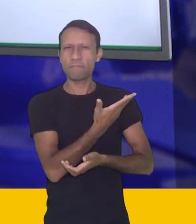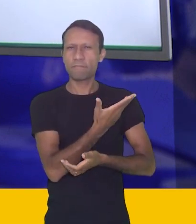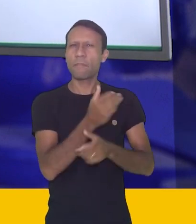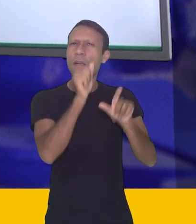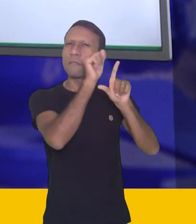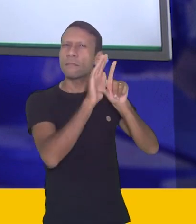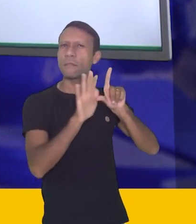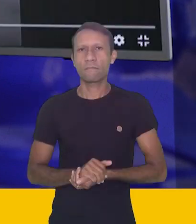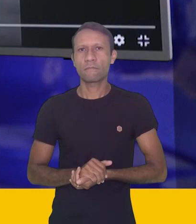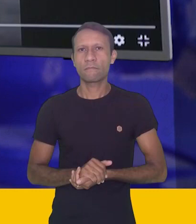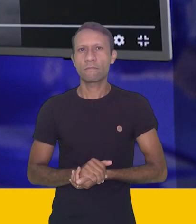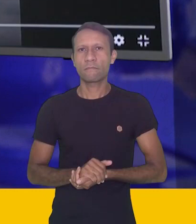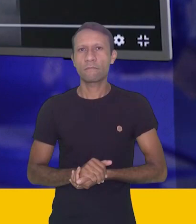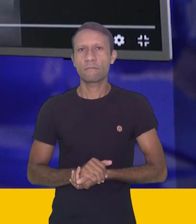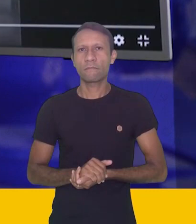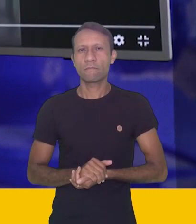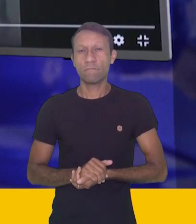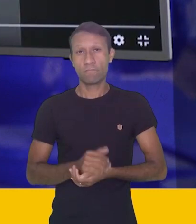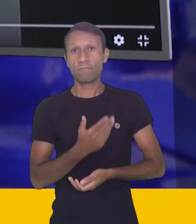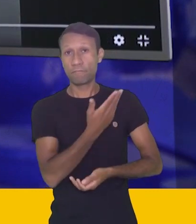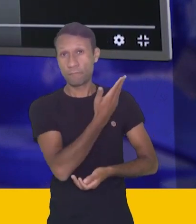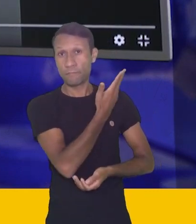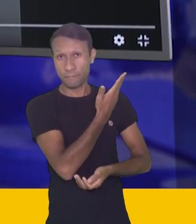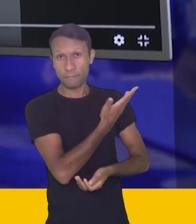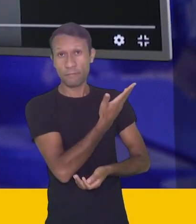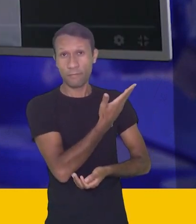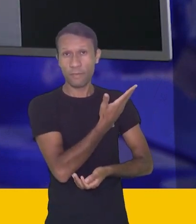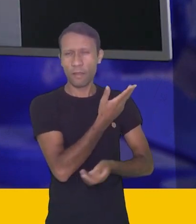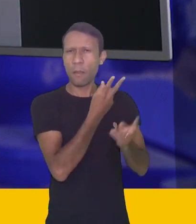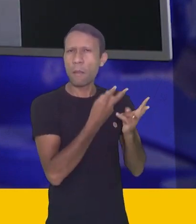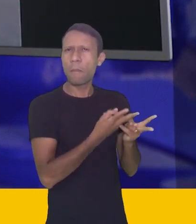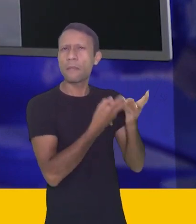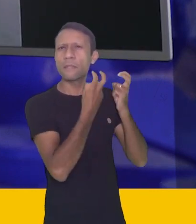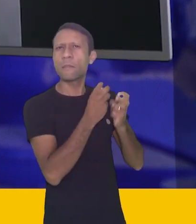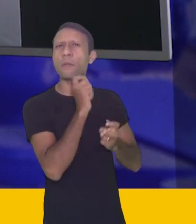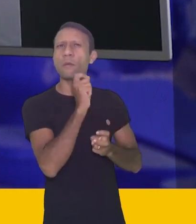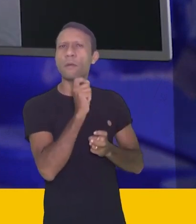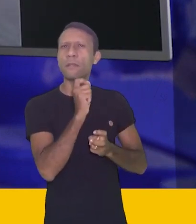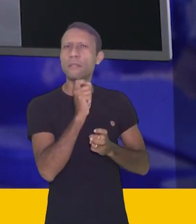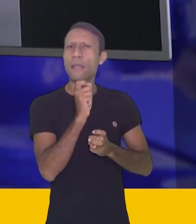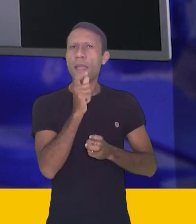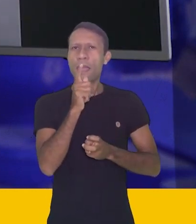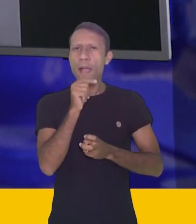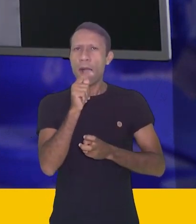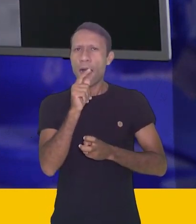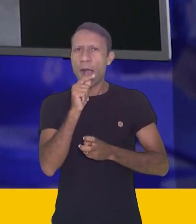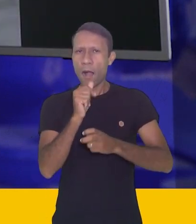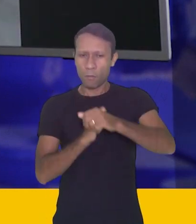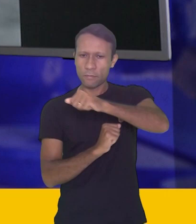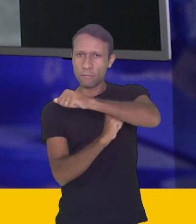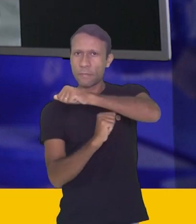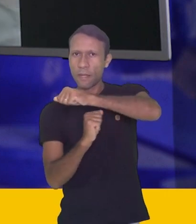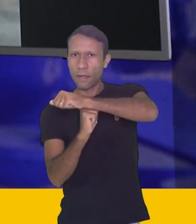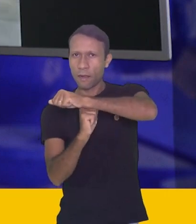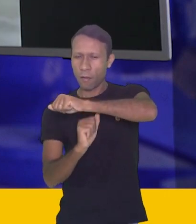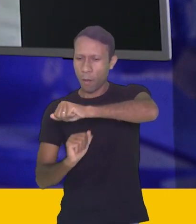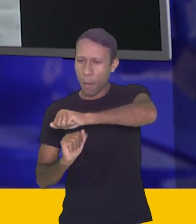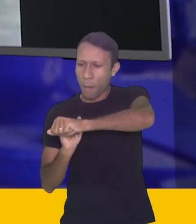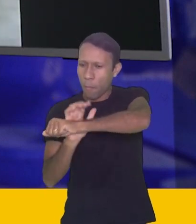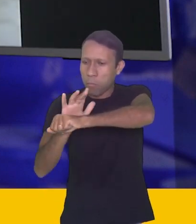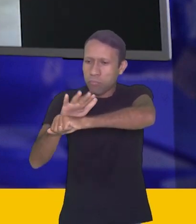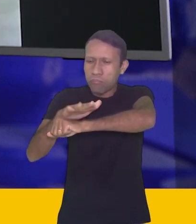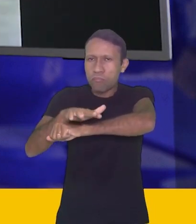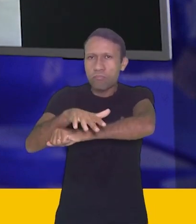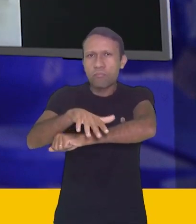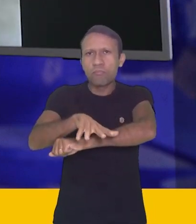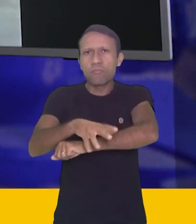imagens aí. Então pessoal, vocês podem ver aí a passagem molhada das rendeiras, né? E como ela